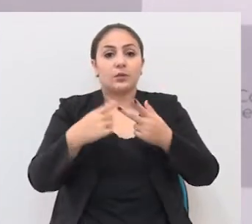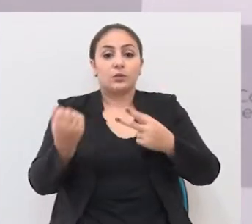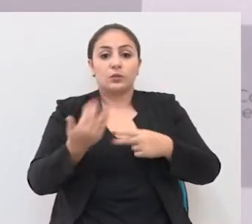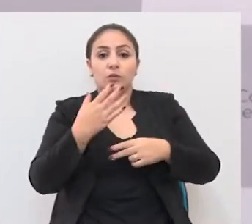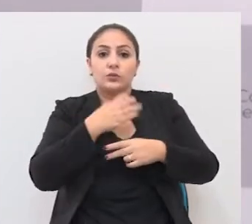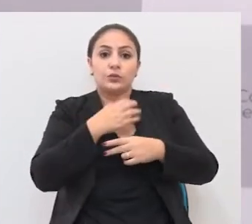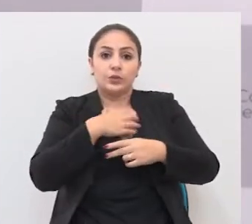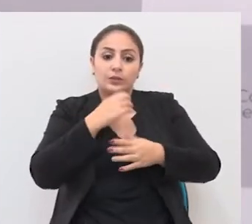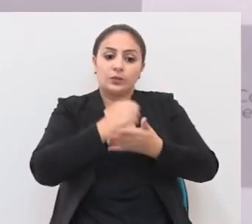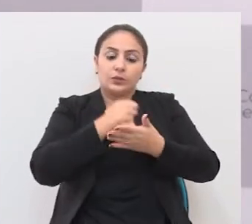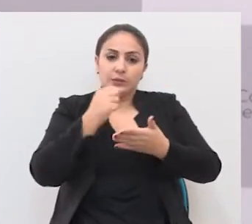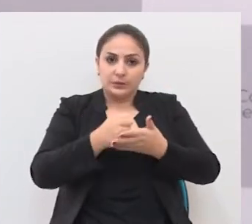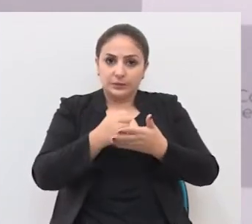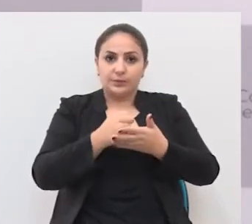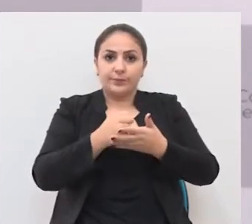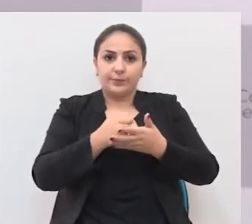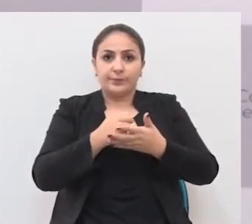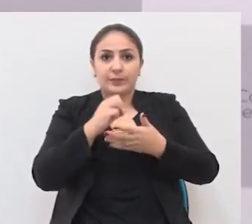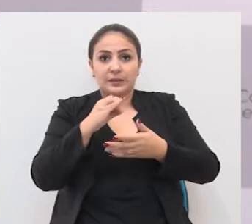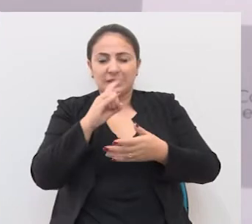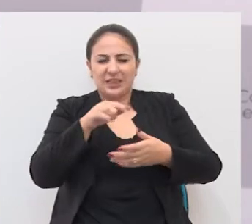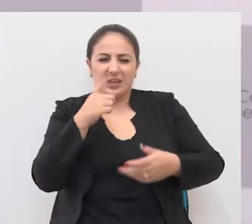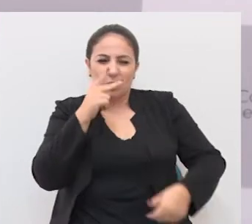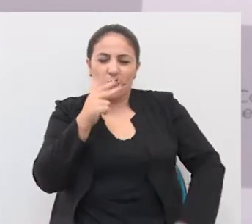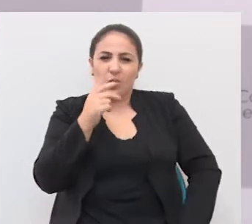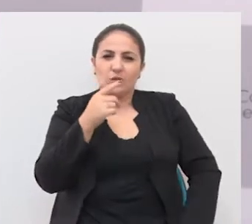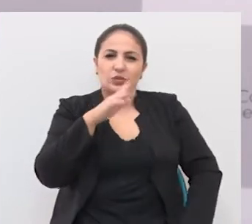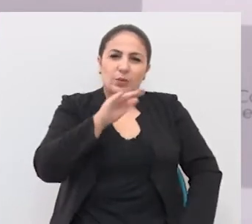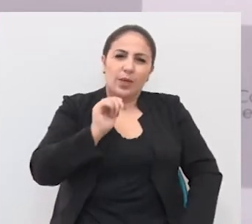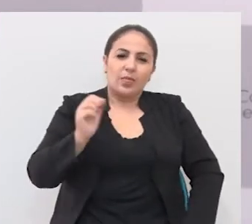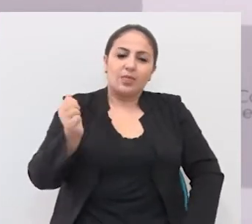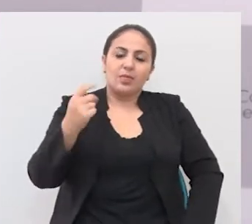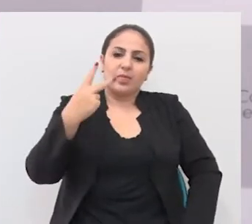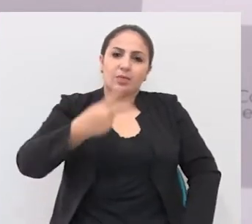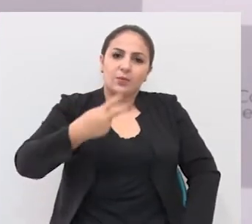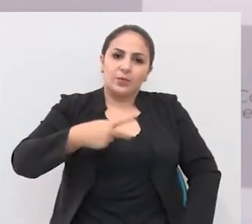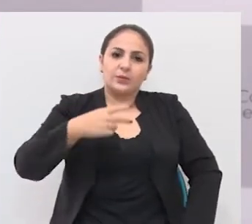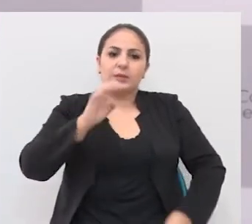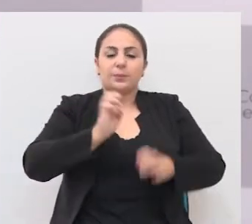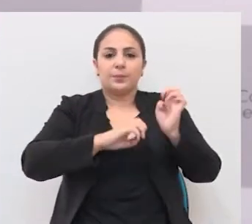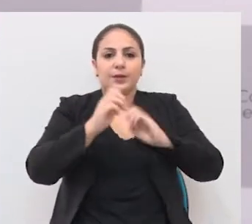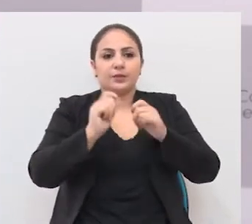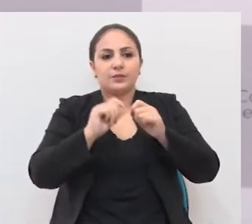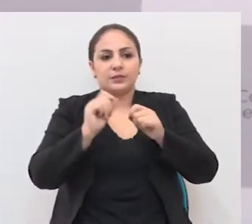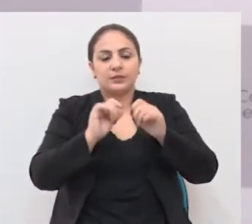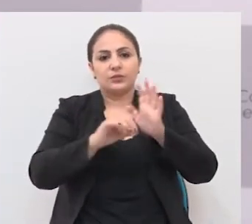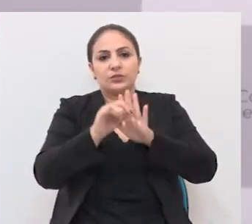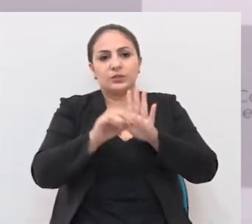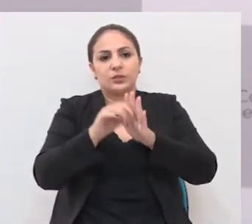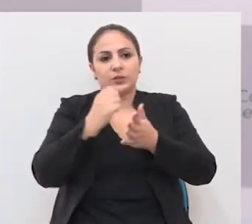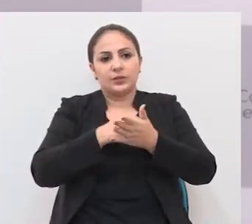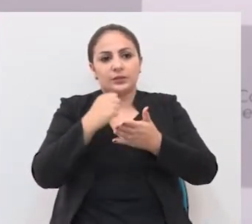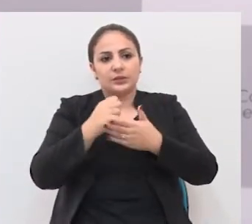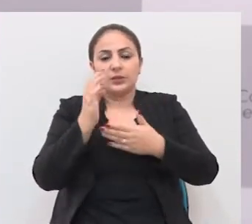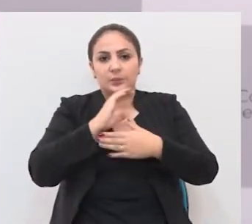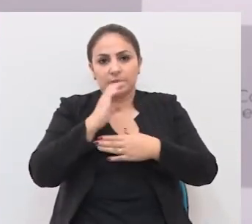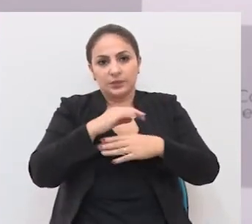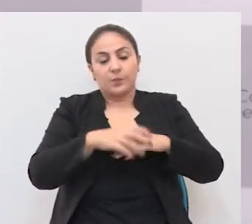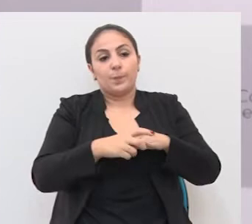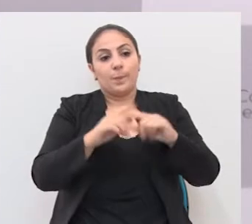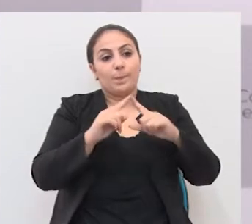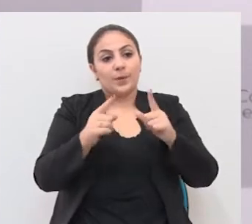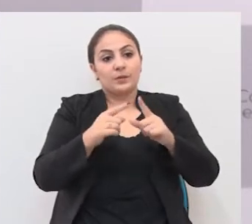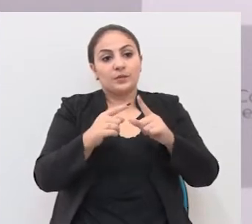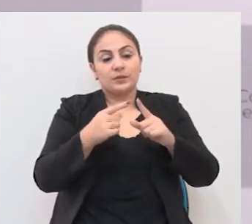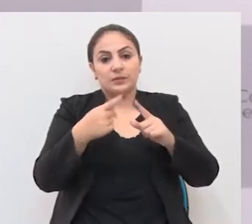nova forma de contratação, ou quer seja, chamando a segunda empresa, ou fazendo uma licitação por contratação emergencial,